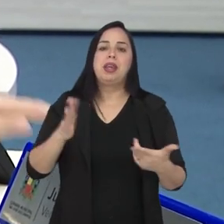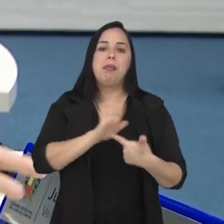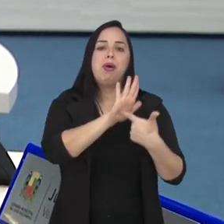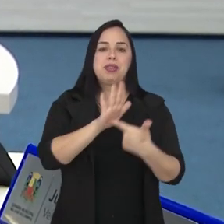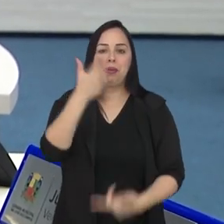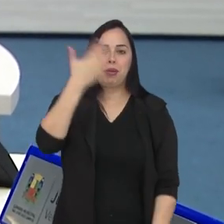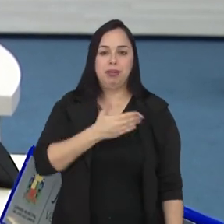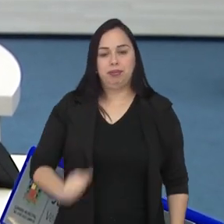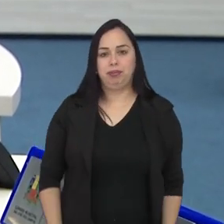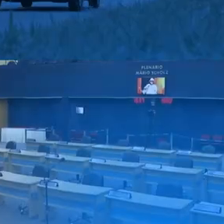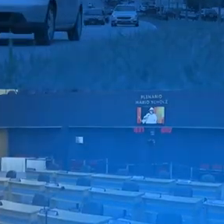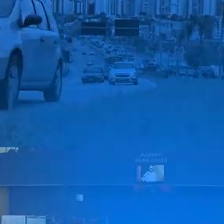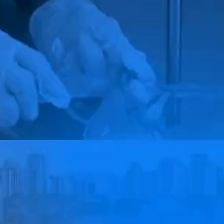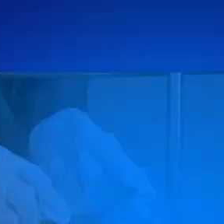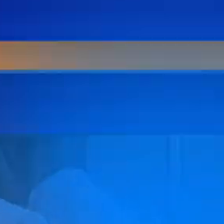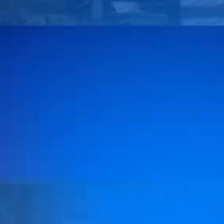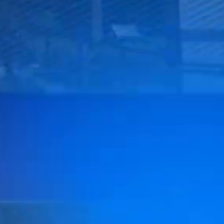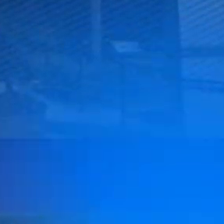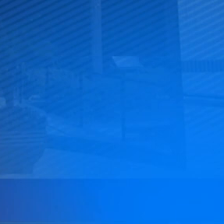e quem ganhou foi o munícipe.